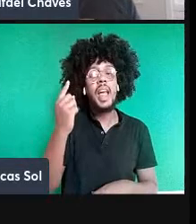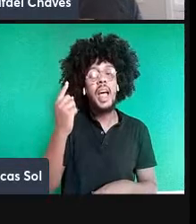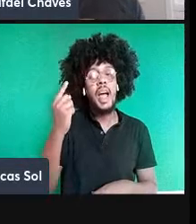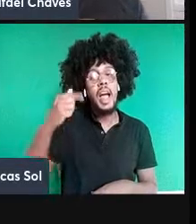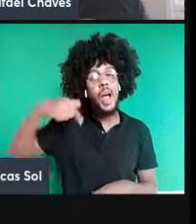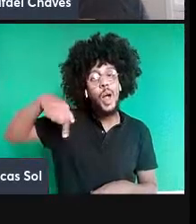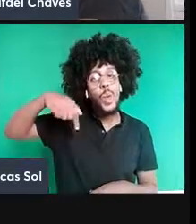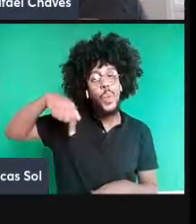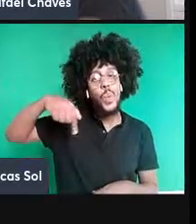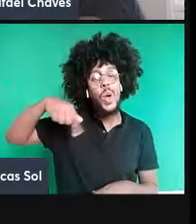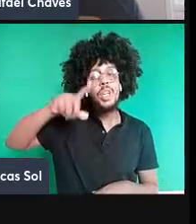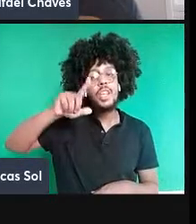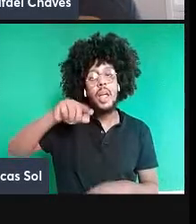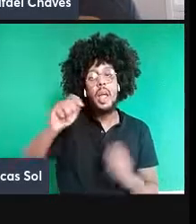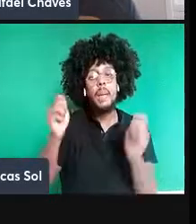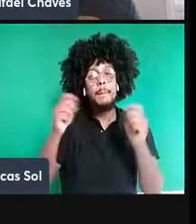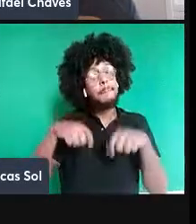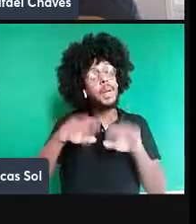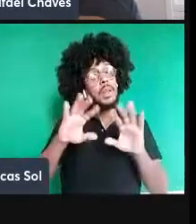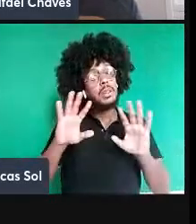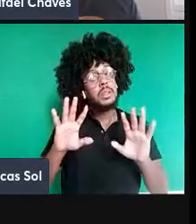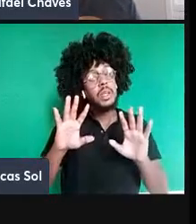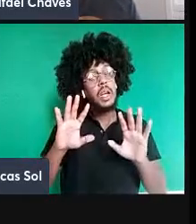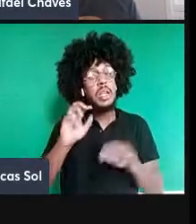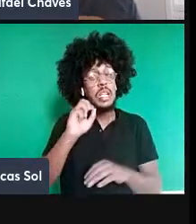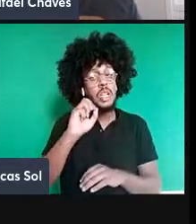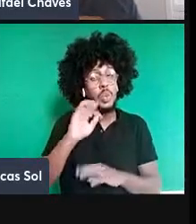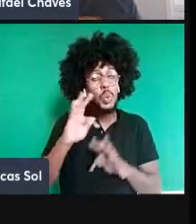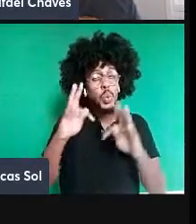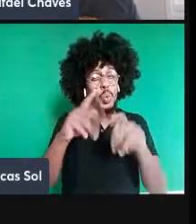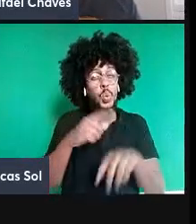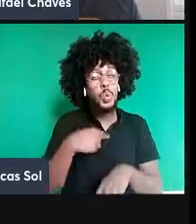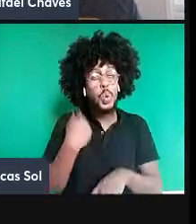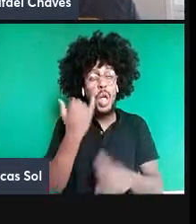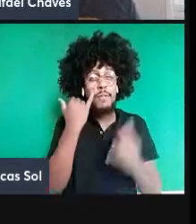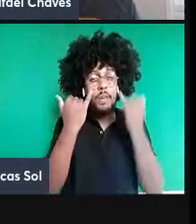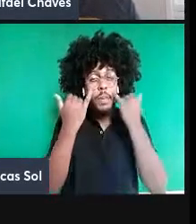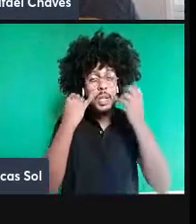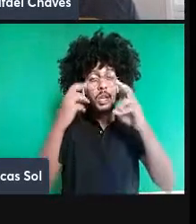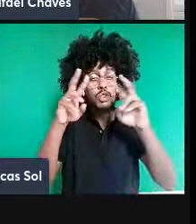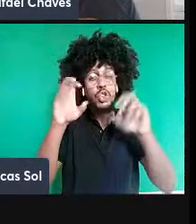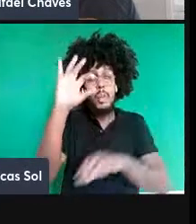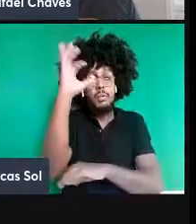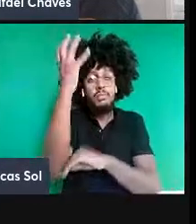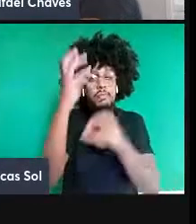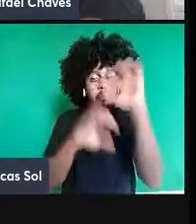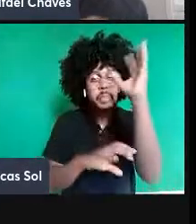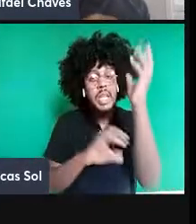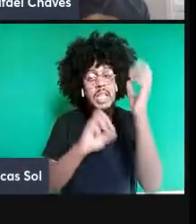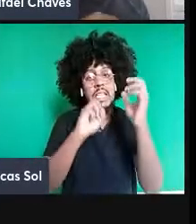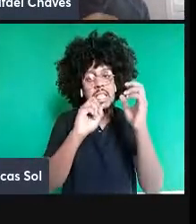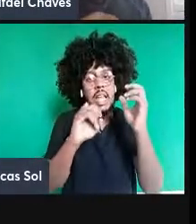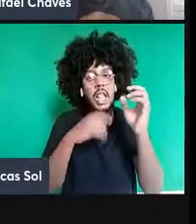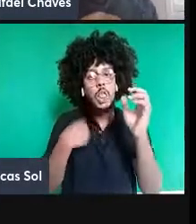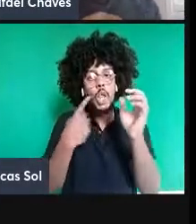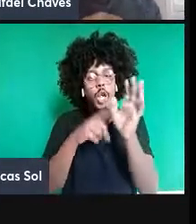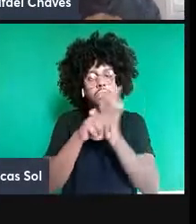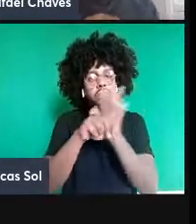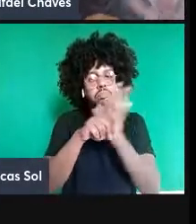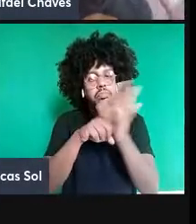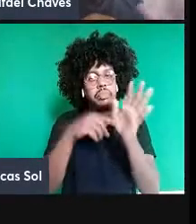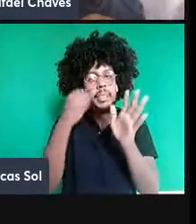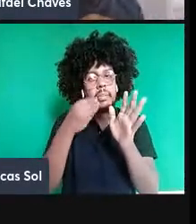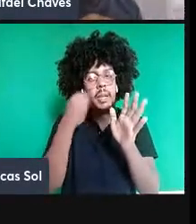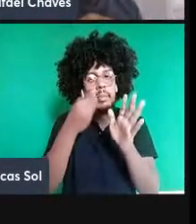sobre a natureza é a probabilidade que, se a gente fizer um certo experimento, um certo resultado ocorra. Então, esse é,